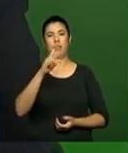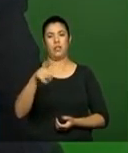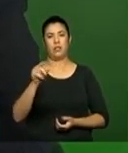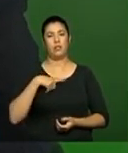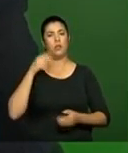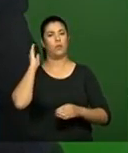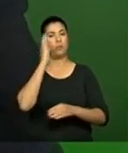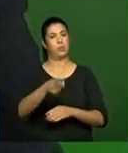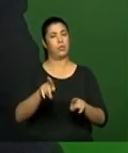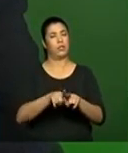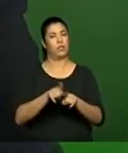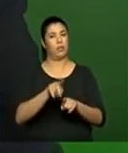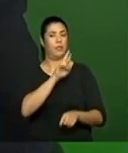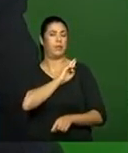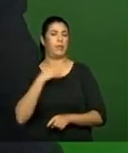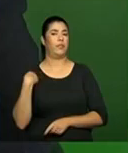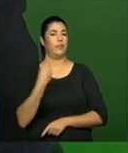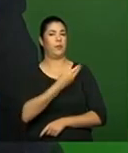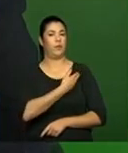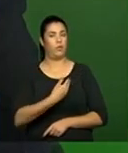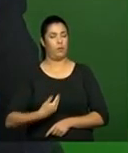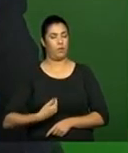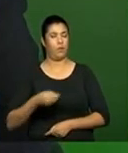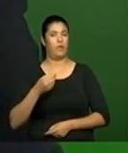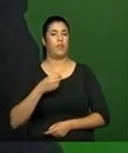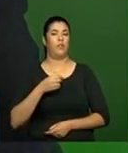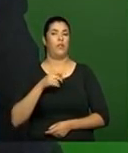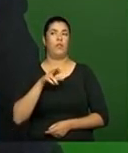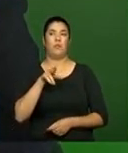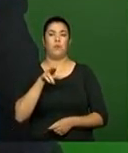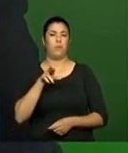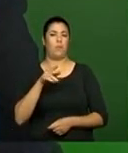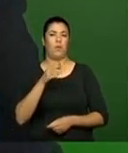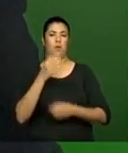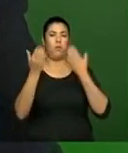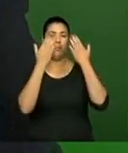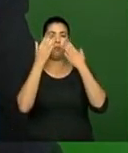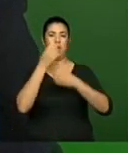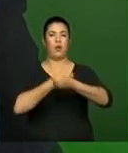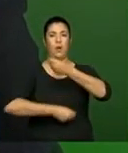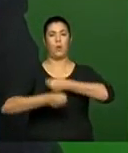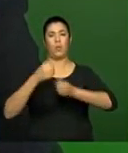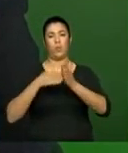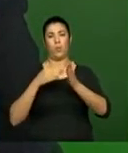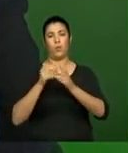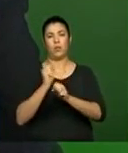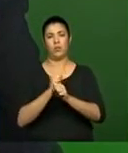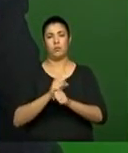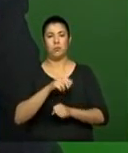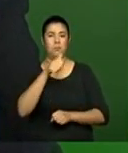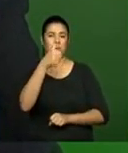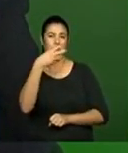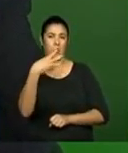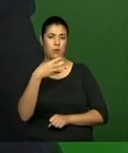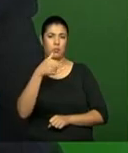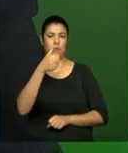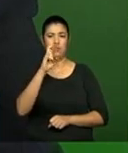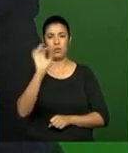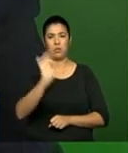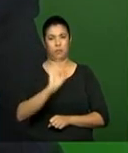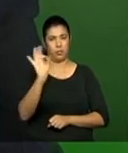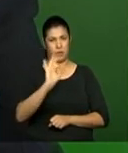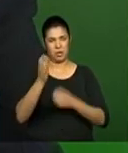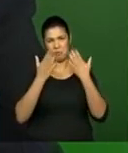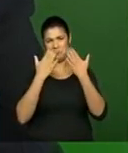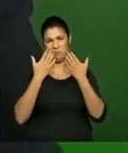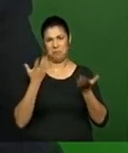No ano passado, nós vamos fechar esse ano com algo como... Vamos lá. 14%, 15% em internet, que já é um